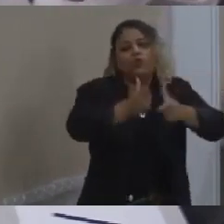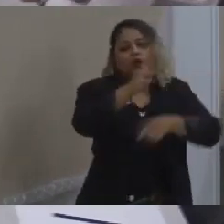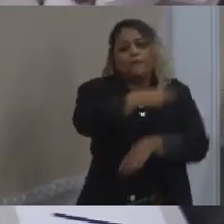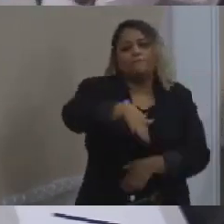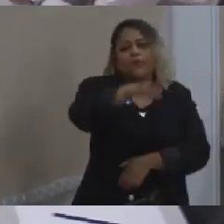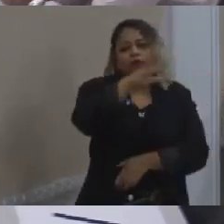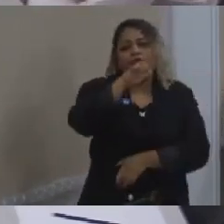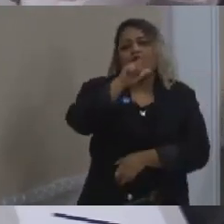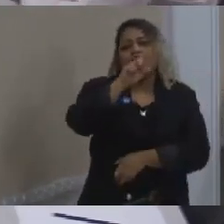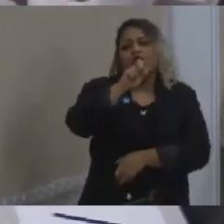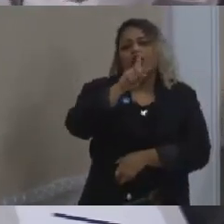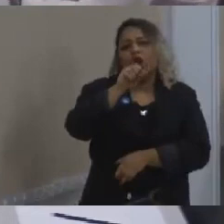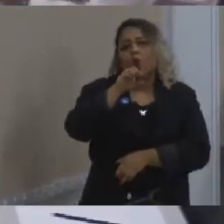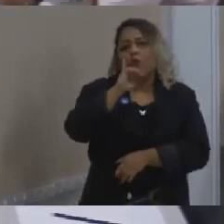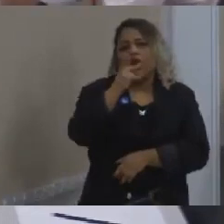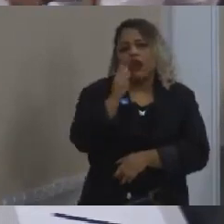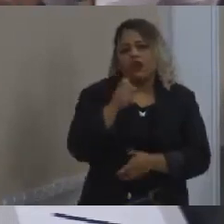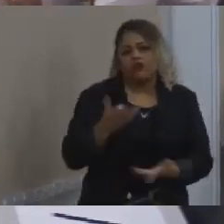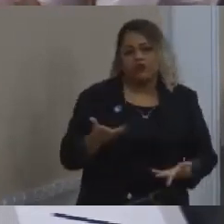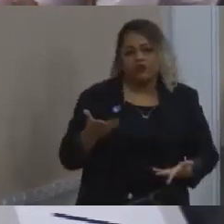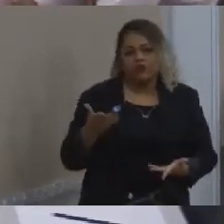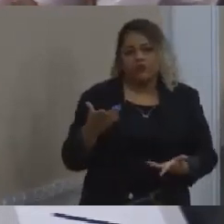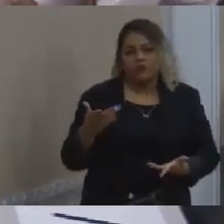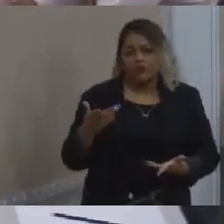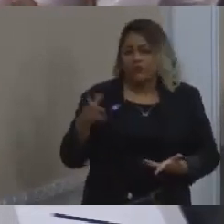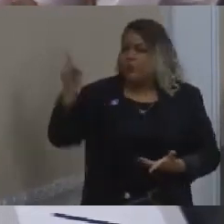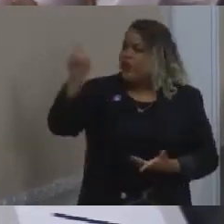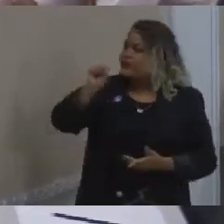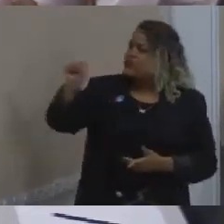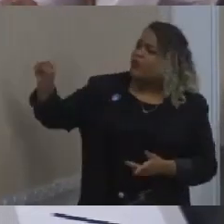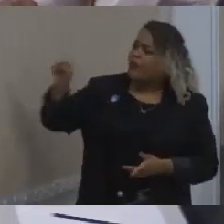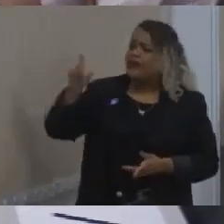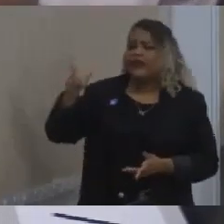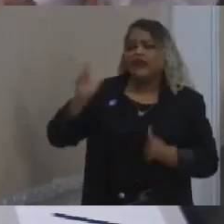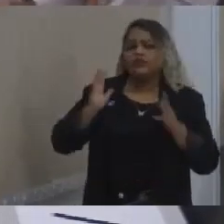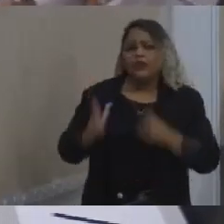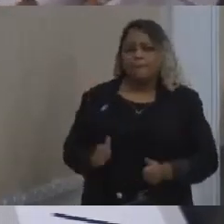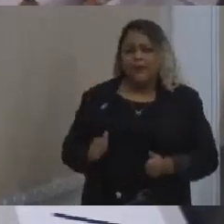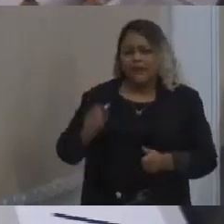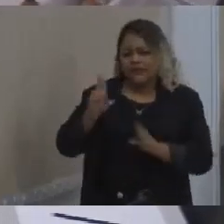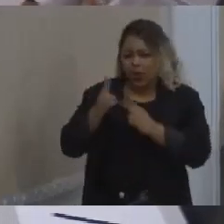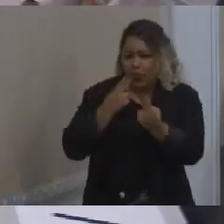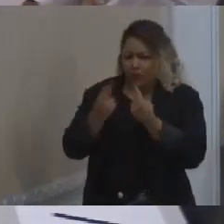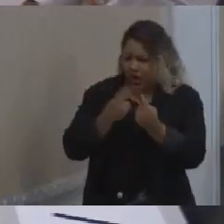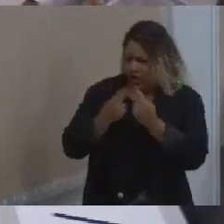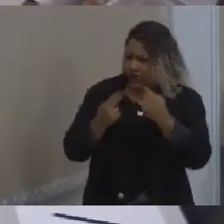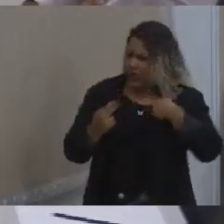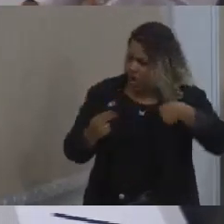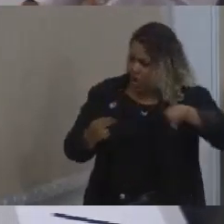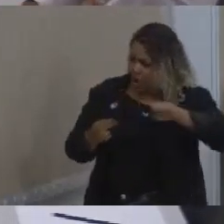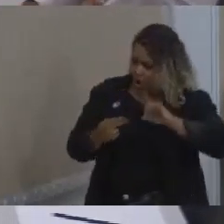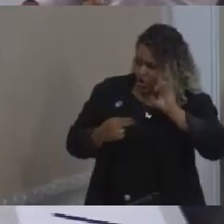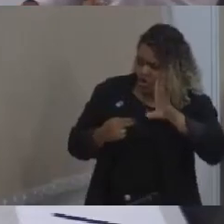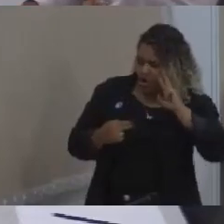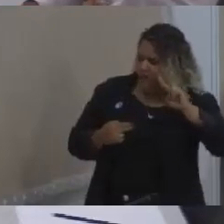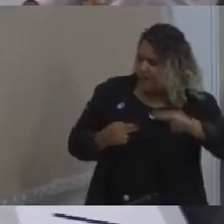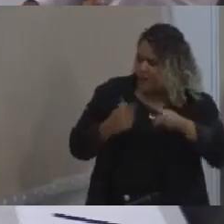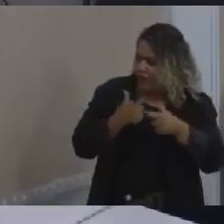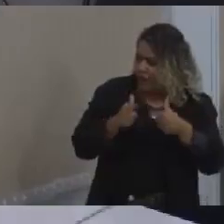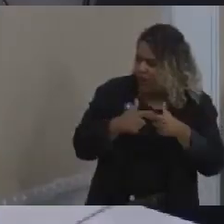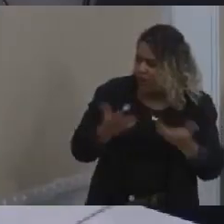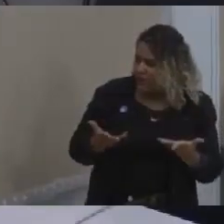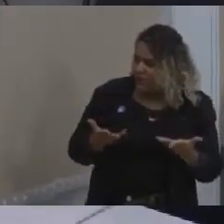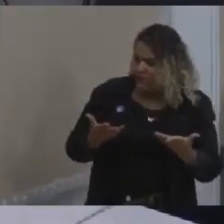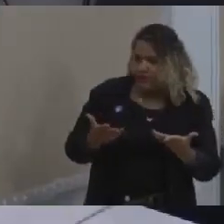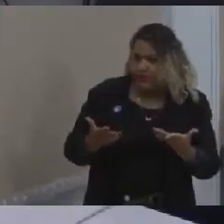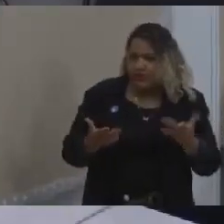Superintendência de Limpeza Urbana, será que só a gente que está vendo que tem um problema? Na região da Ventosa, tem um lugar lá que